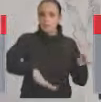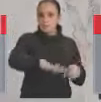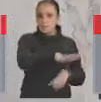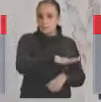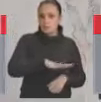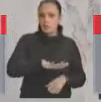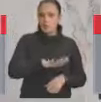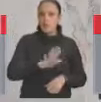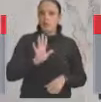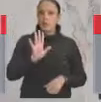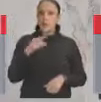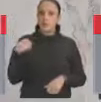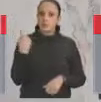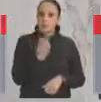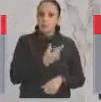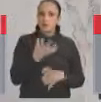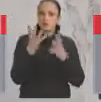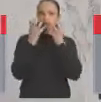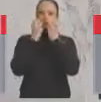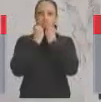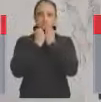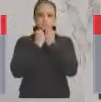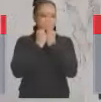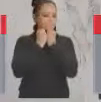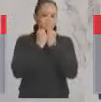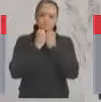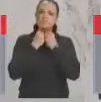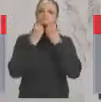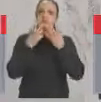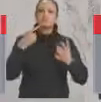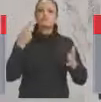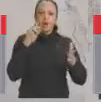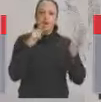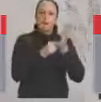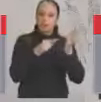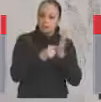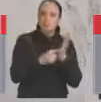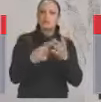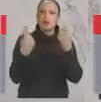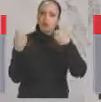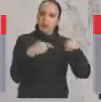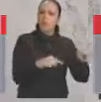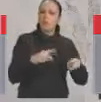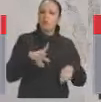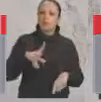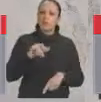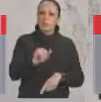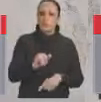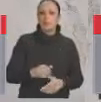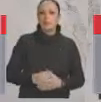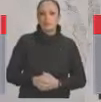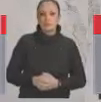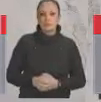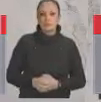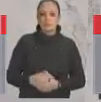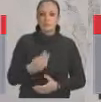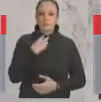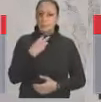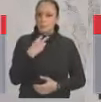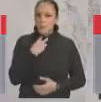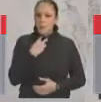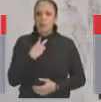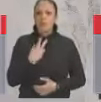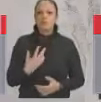vamos reagir, vamos reagir contra esse crime. Escola sem partido é crime, censura é crime,